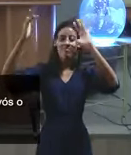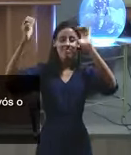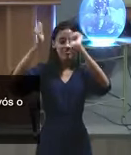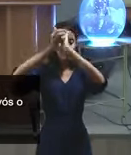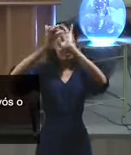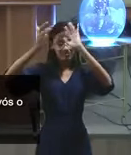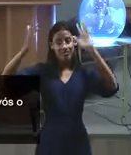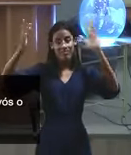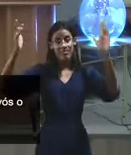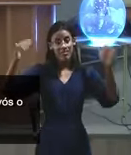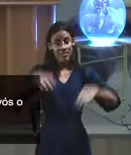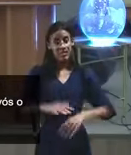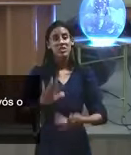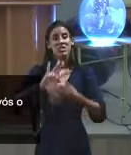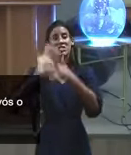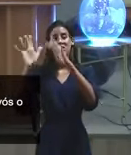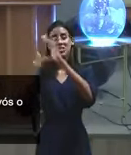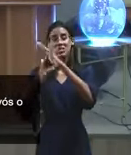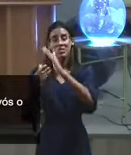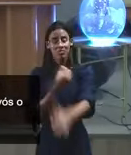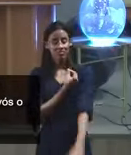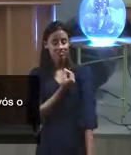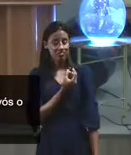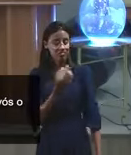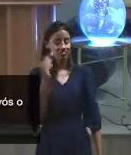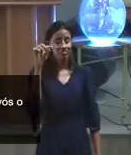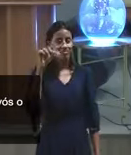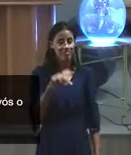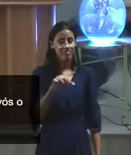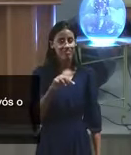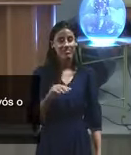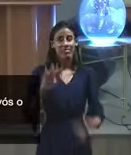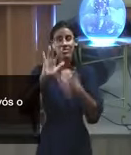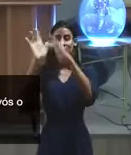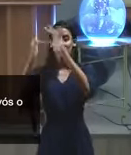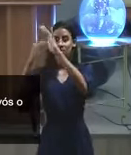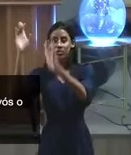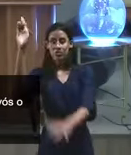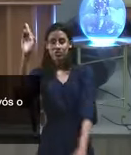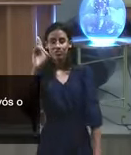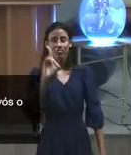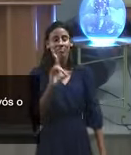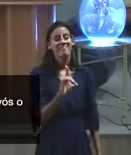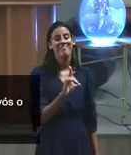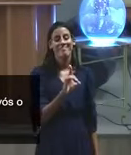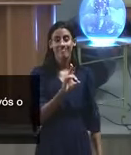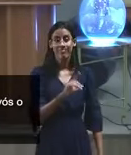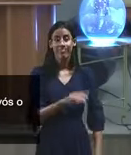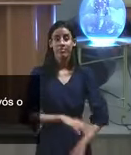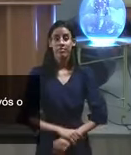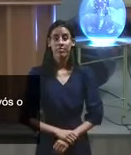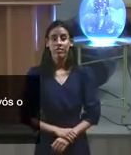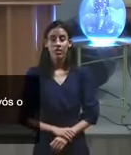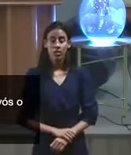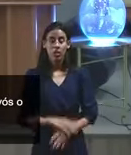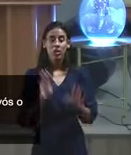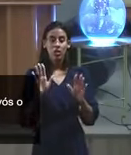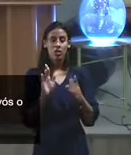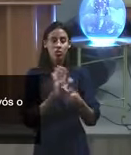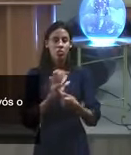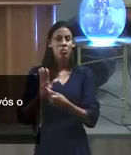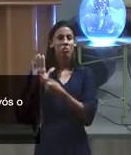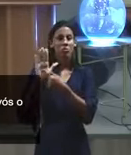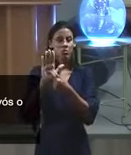diga comigo bem forte, Ele chegou, diga aí, Ele chegou, sabe qual é a primeira prova de quando Ele chega?